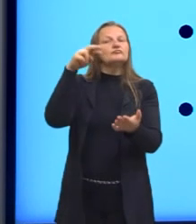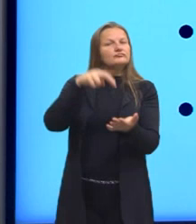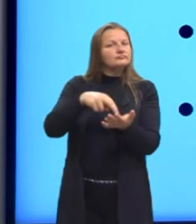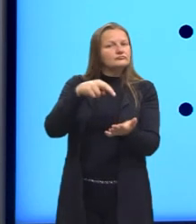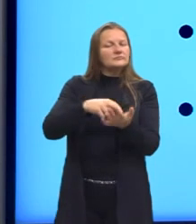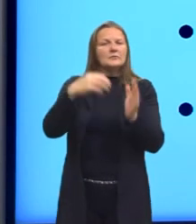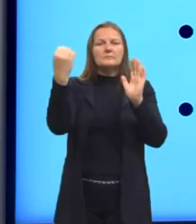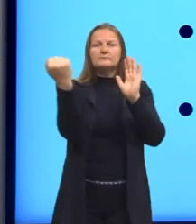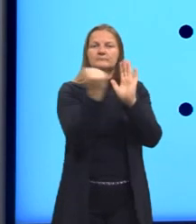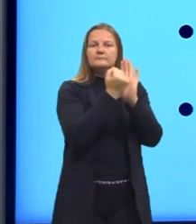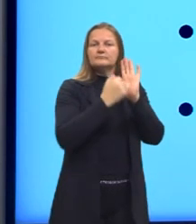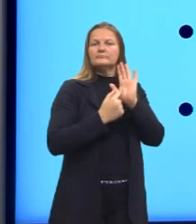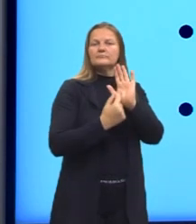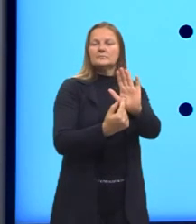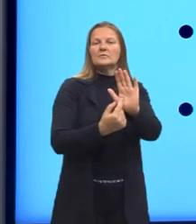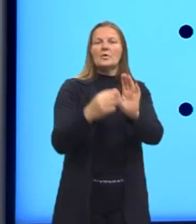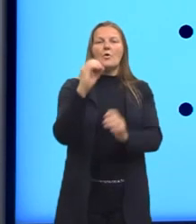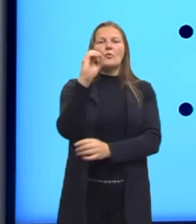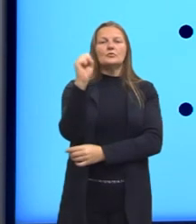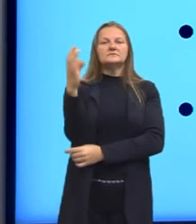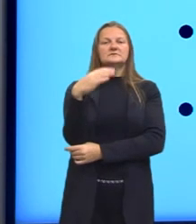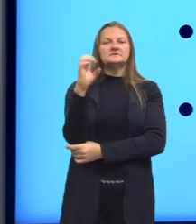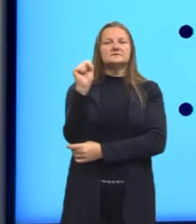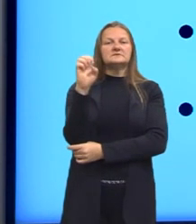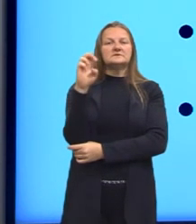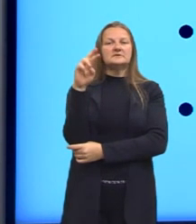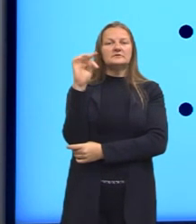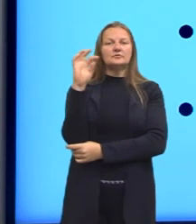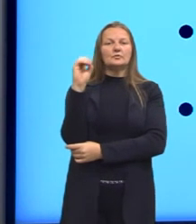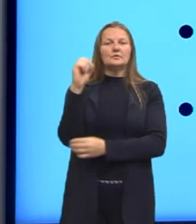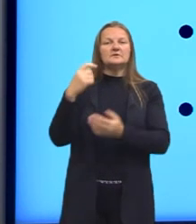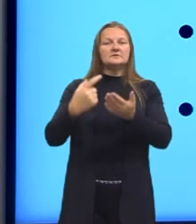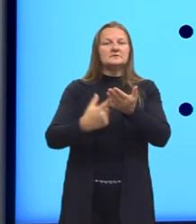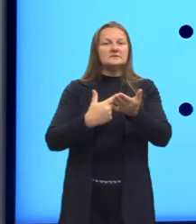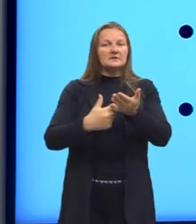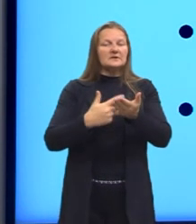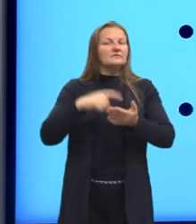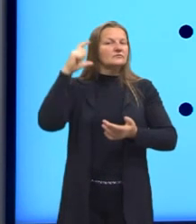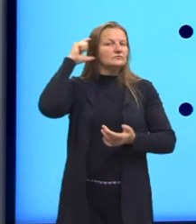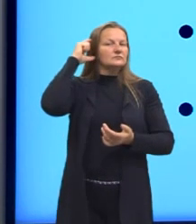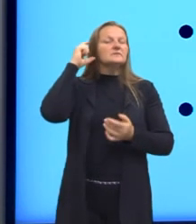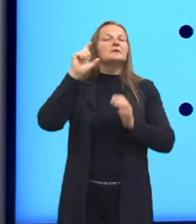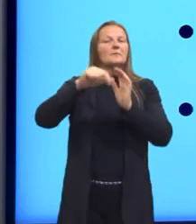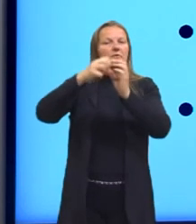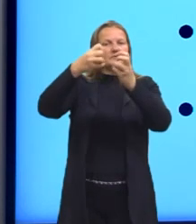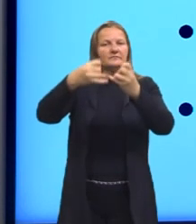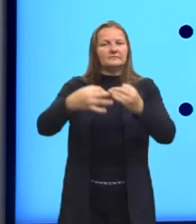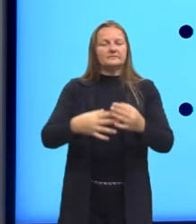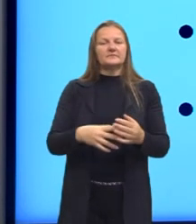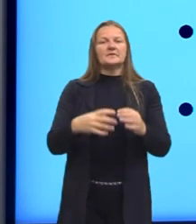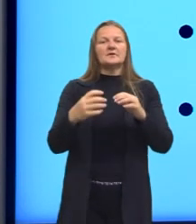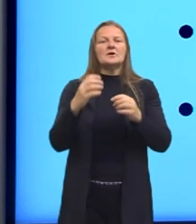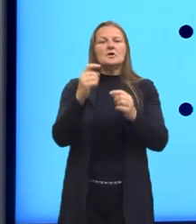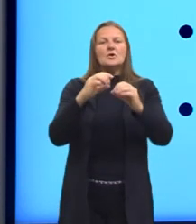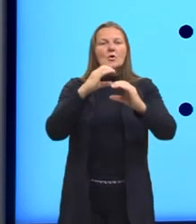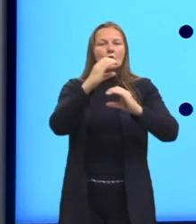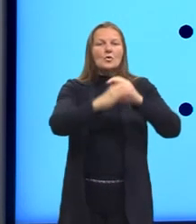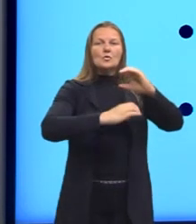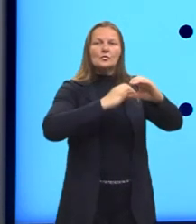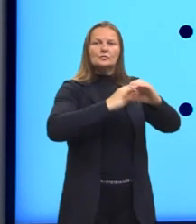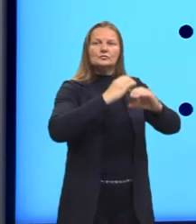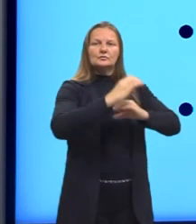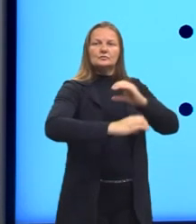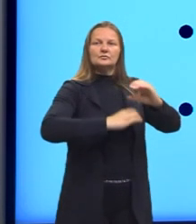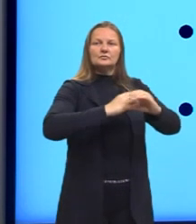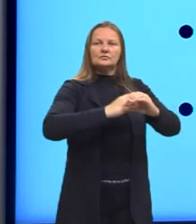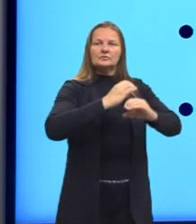o que marca o livro Os Sertões, Euclides da Cunha, que a gente vai falar daqui a pouquinho sobre ele. O Ciclo do Cangasso, que também aparece lá